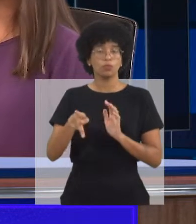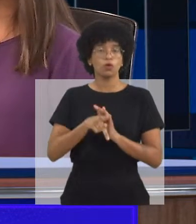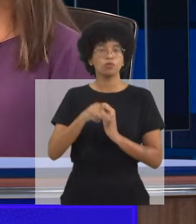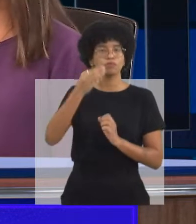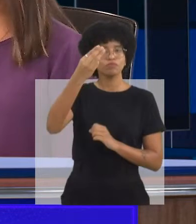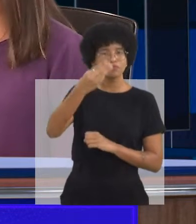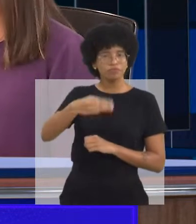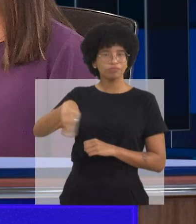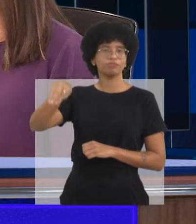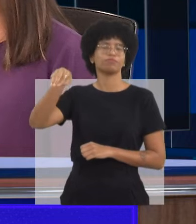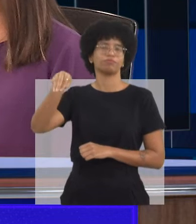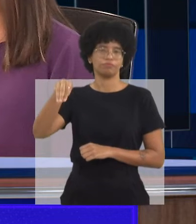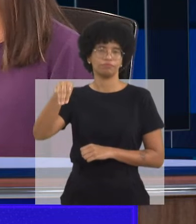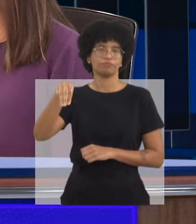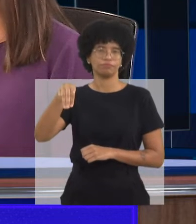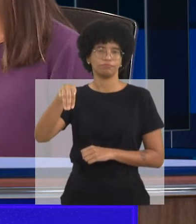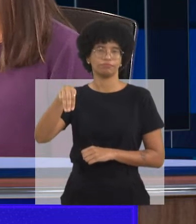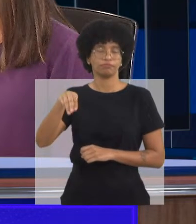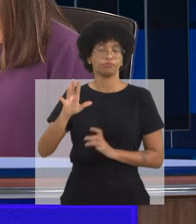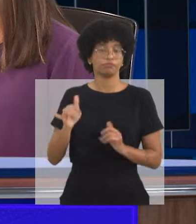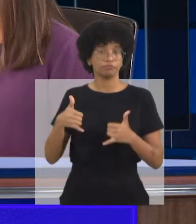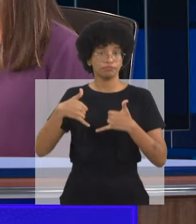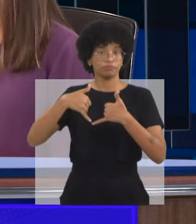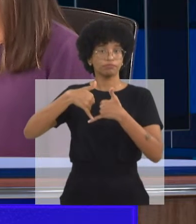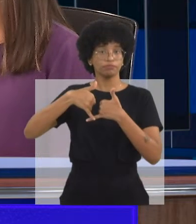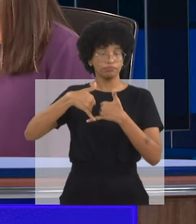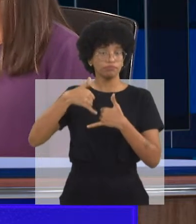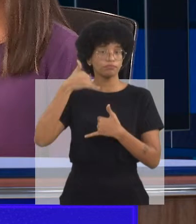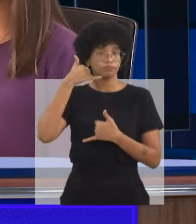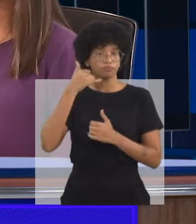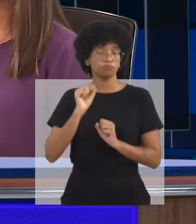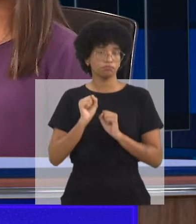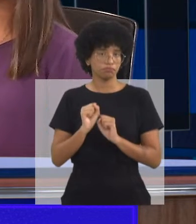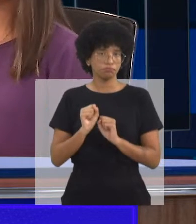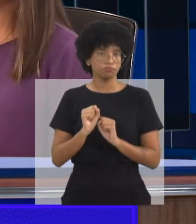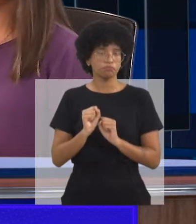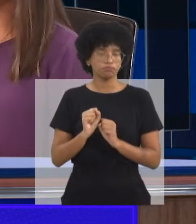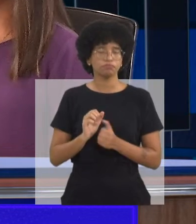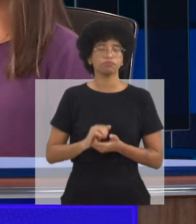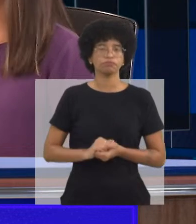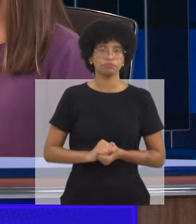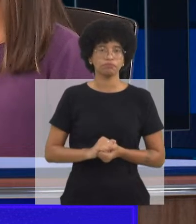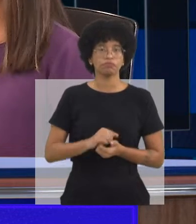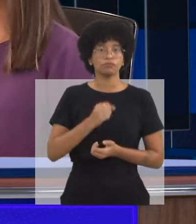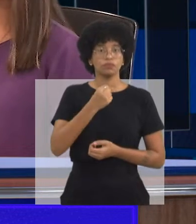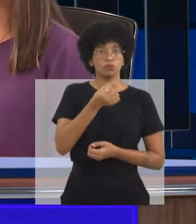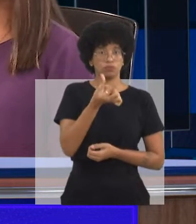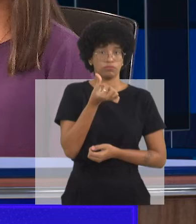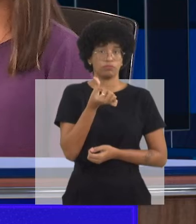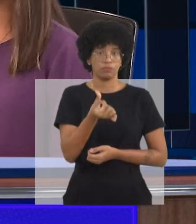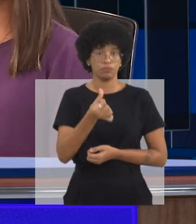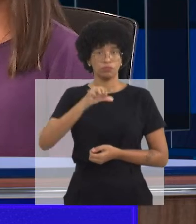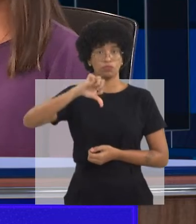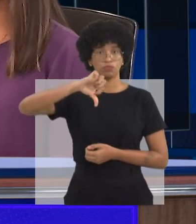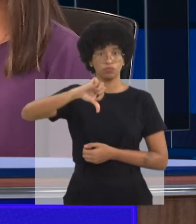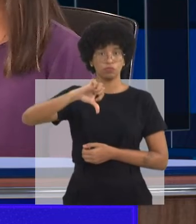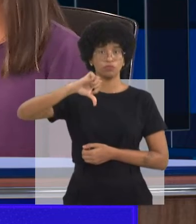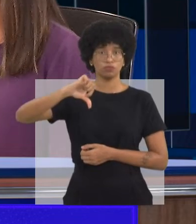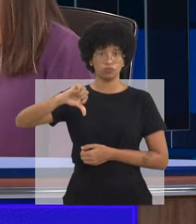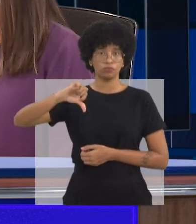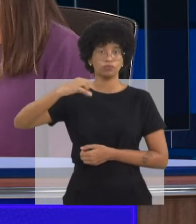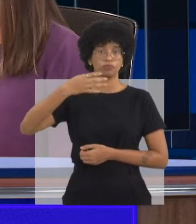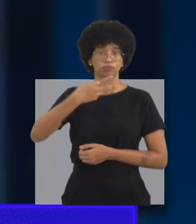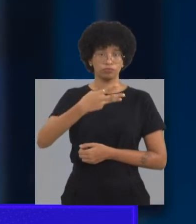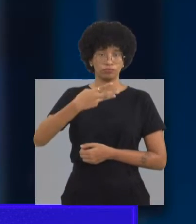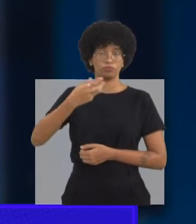Nós estamos nas mídias, o ETI, nós temos o ETI Teresina com duas